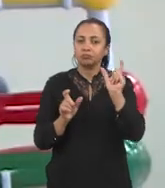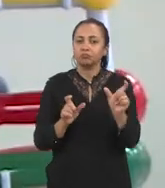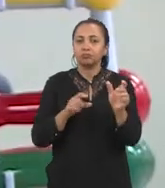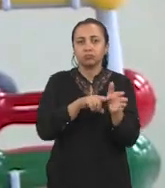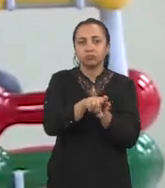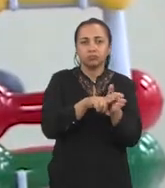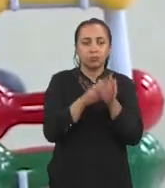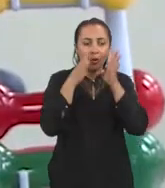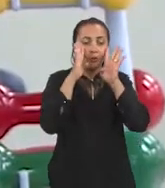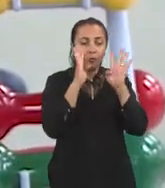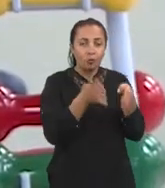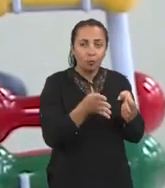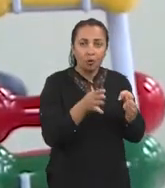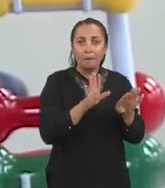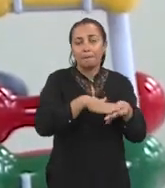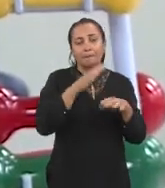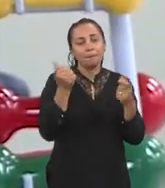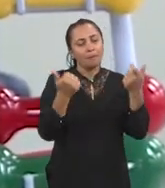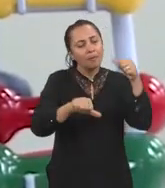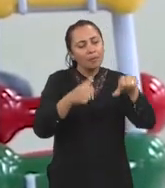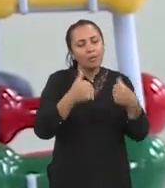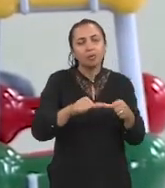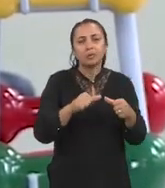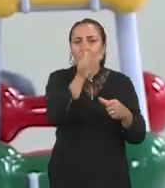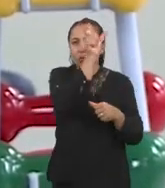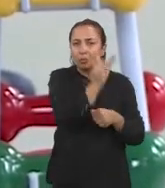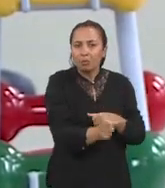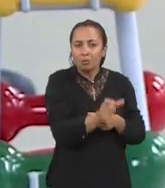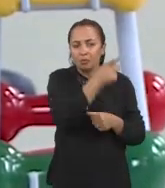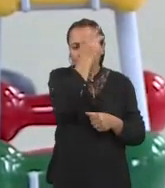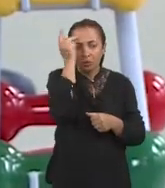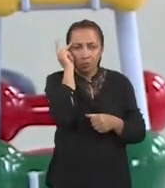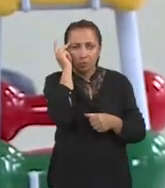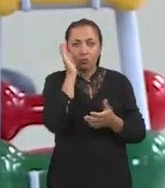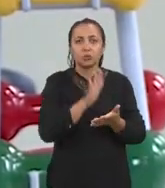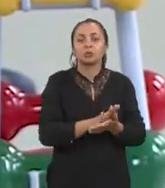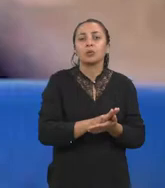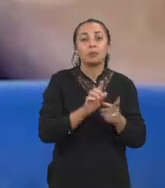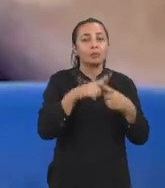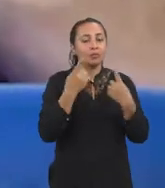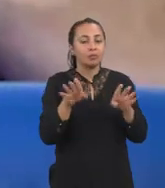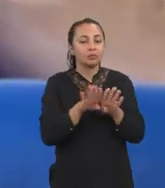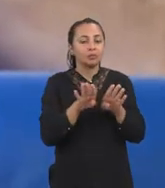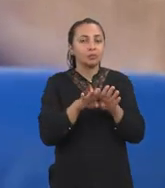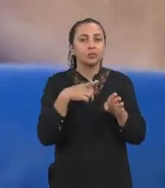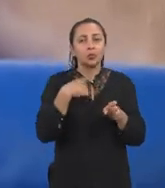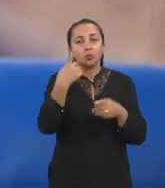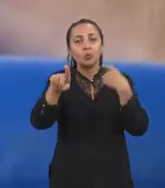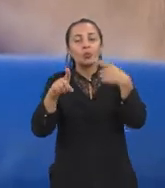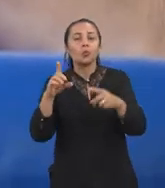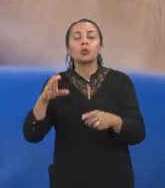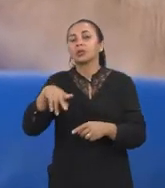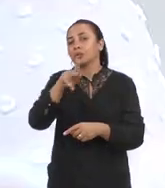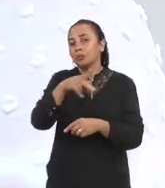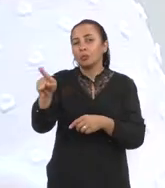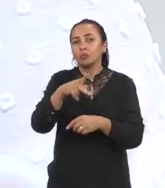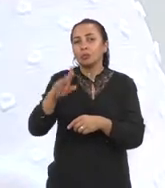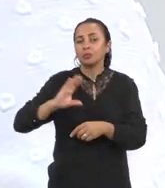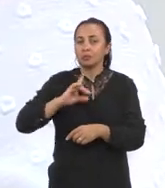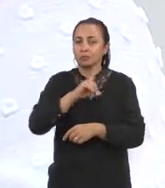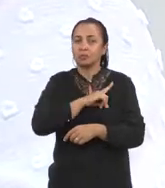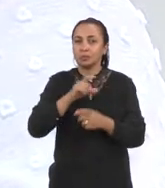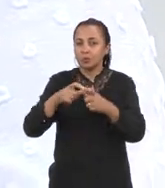foca mais nas questões de avaliação desse perfil do paciente, que é a parte que eu coordeno, mas existe uma outra professora que coordena a ação de